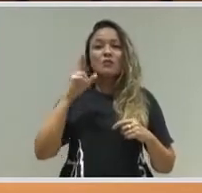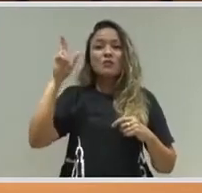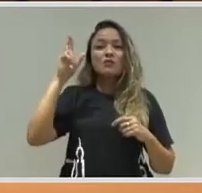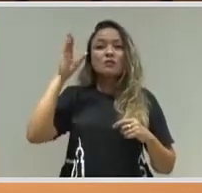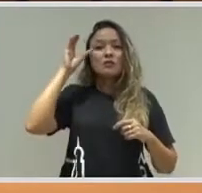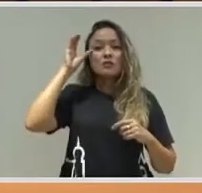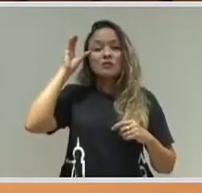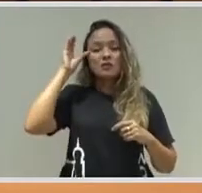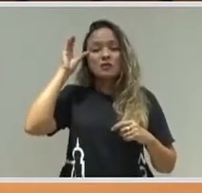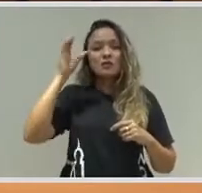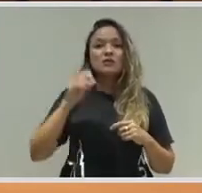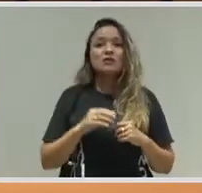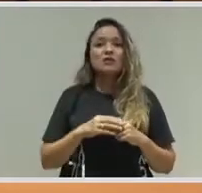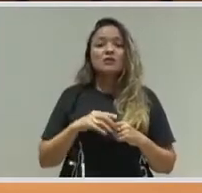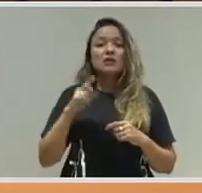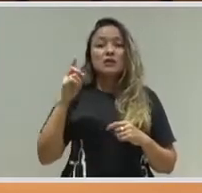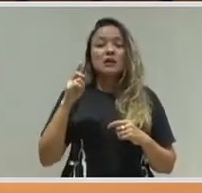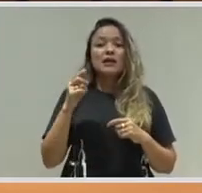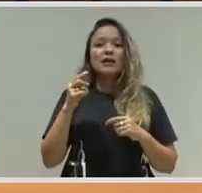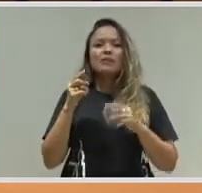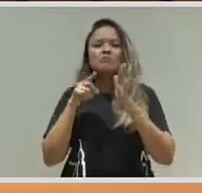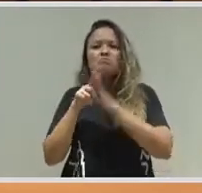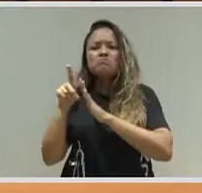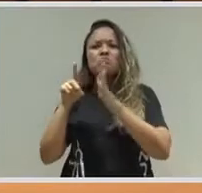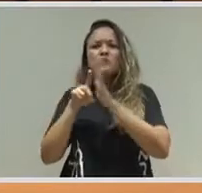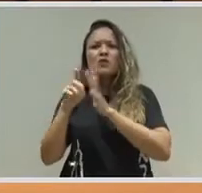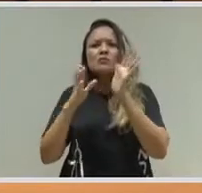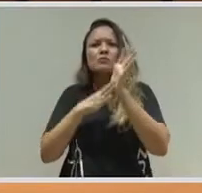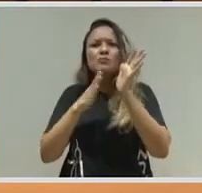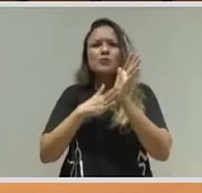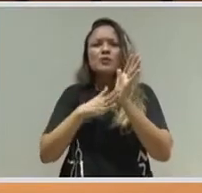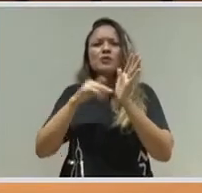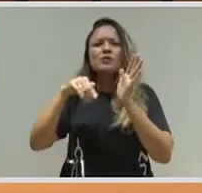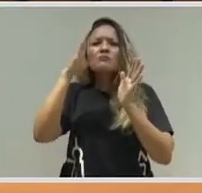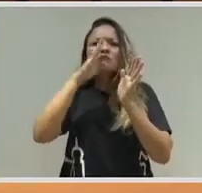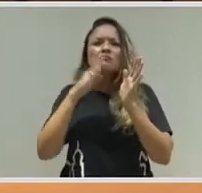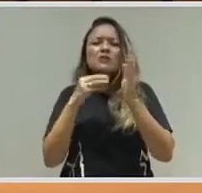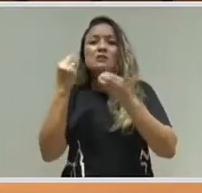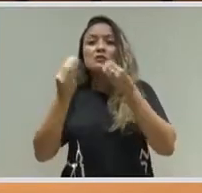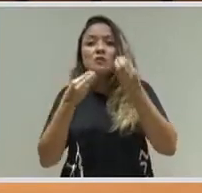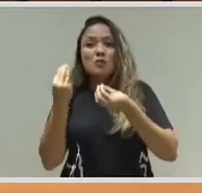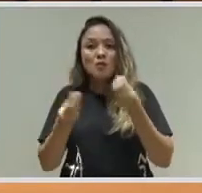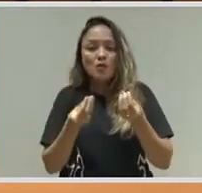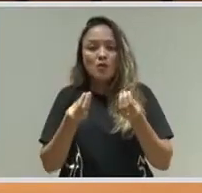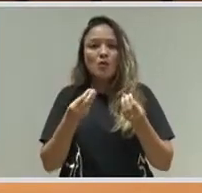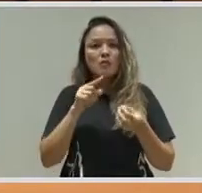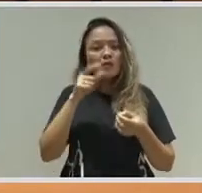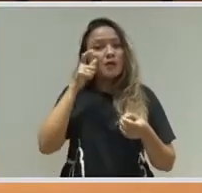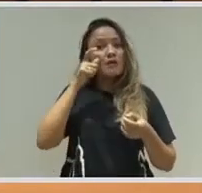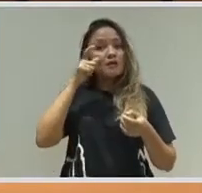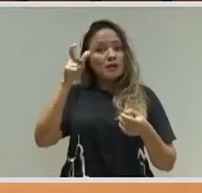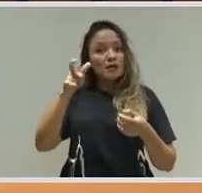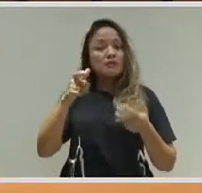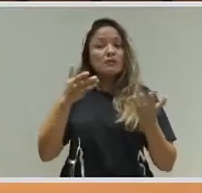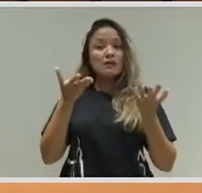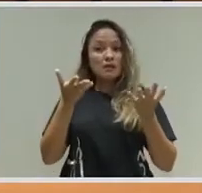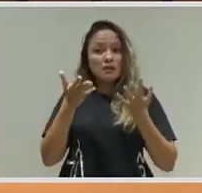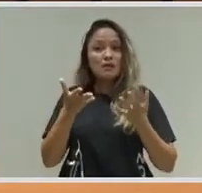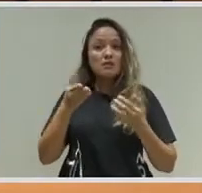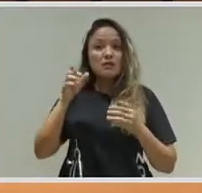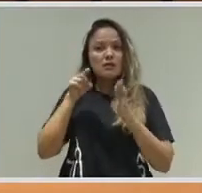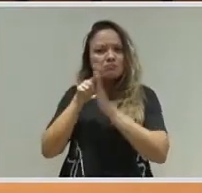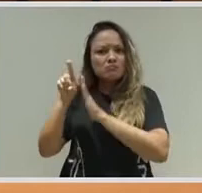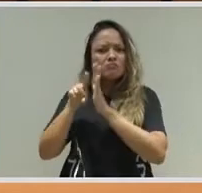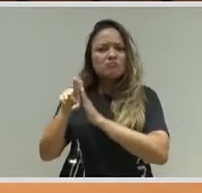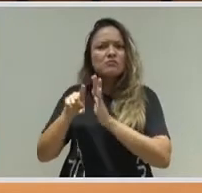Moreira, querendo mais esclarecimento sobre o projeto. Então, como em todas as situações de crise, tem as